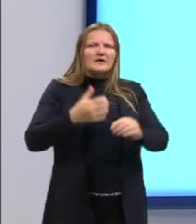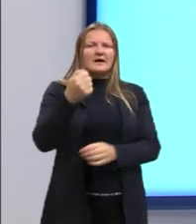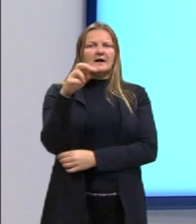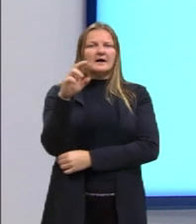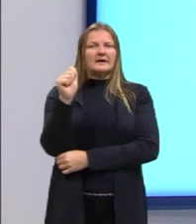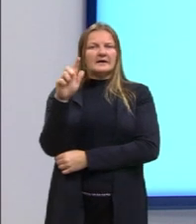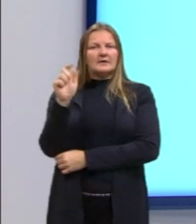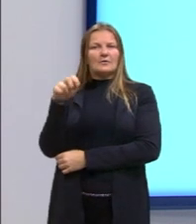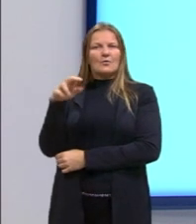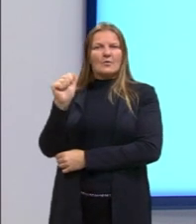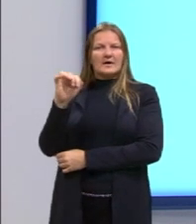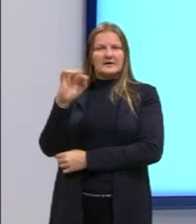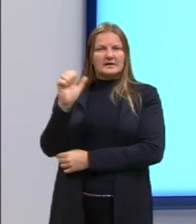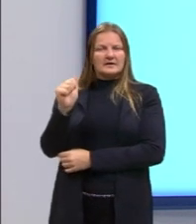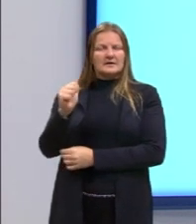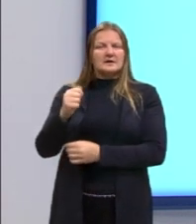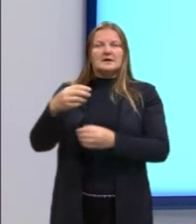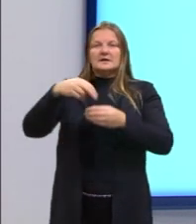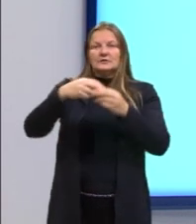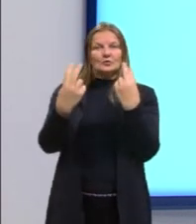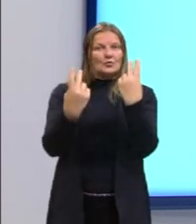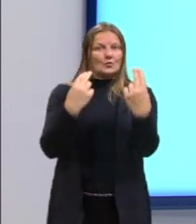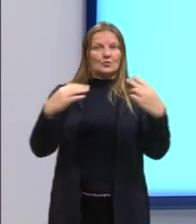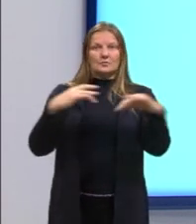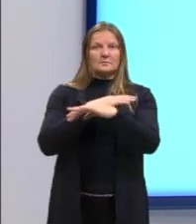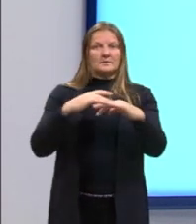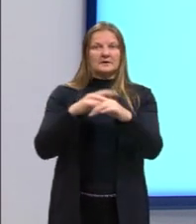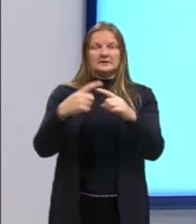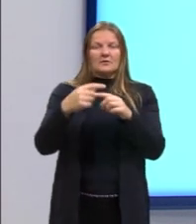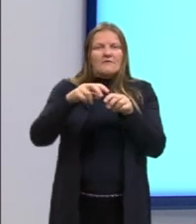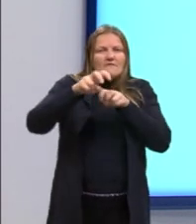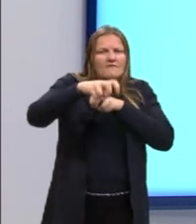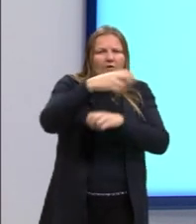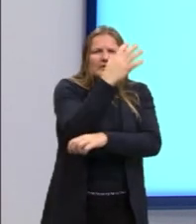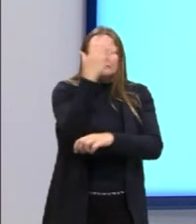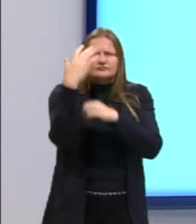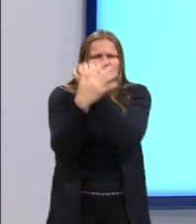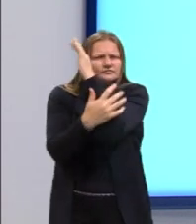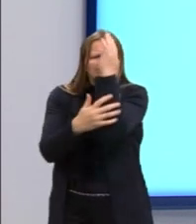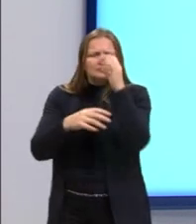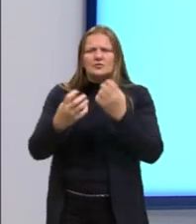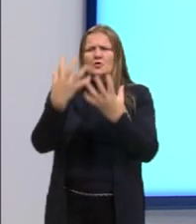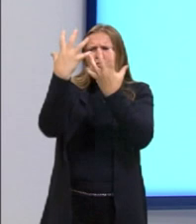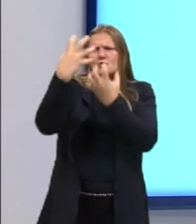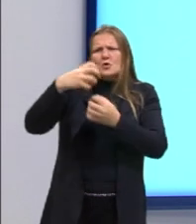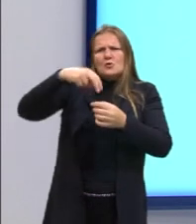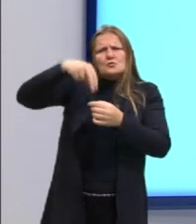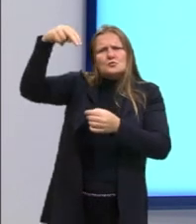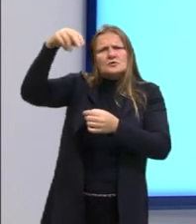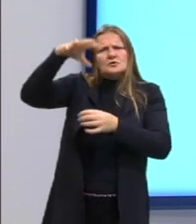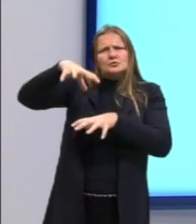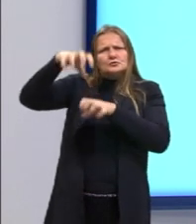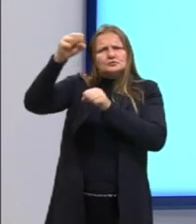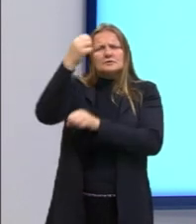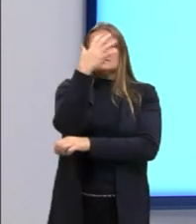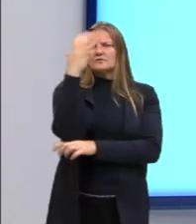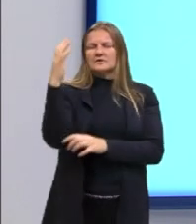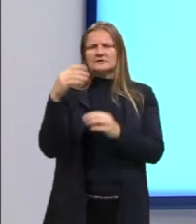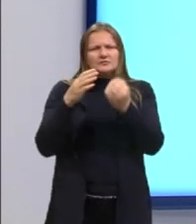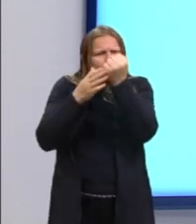uma guerrilha que não era urbana, uma guerrilha que se escondia pelo sertão do país, pelas florestas.